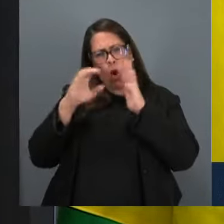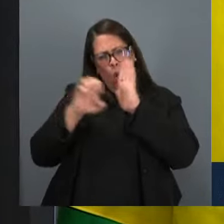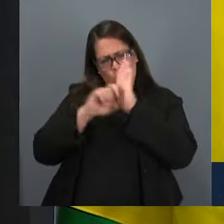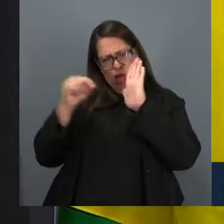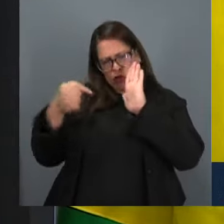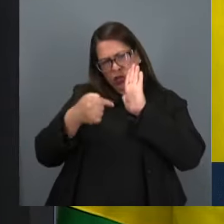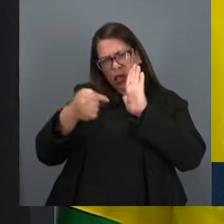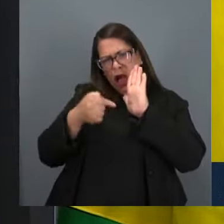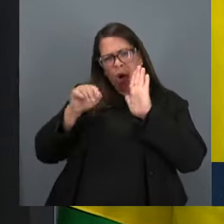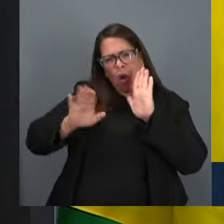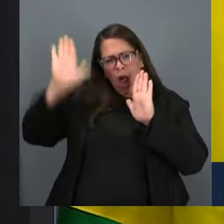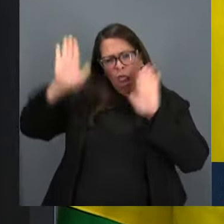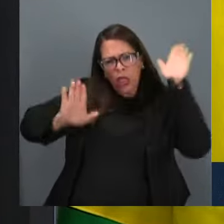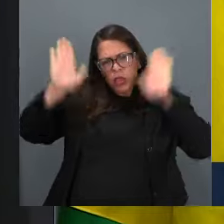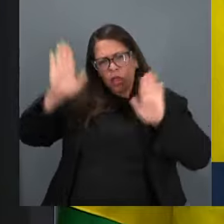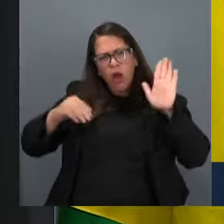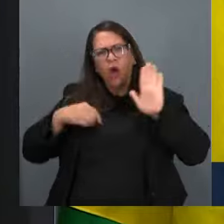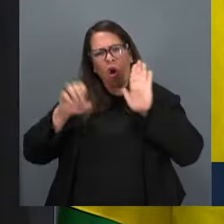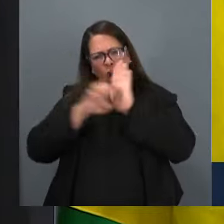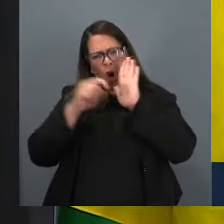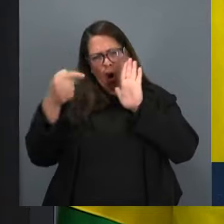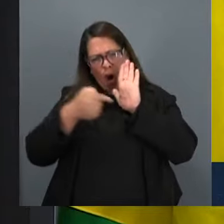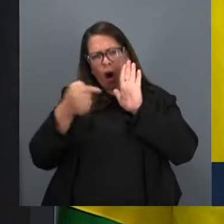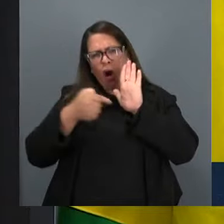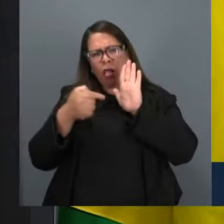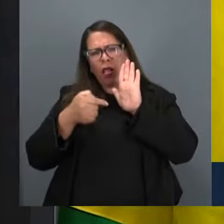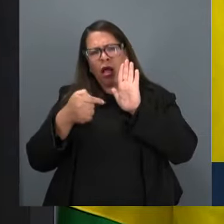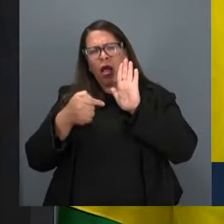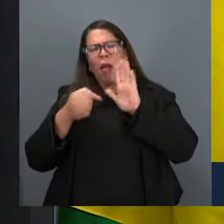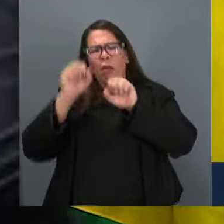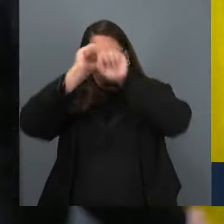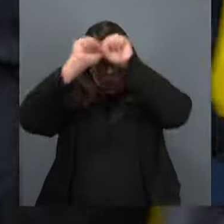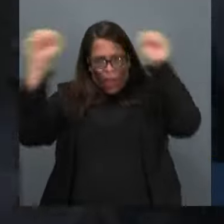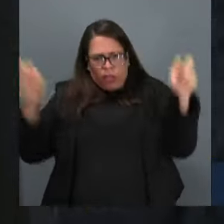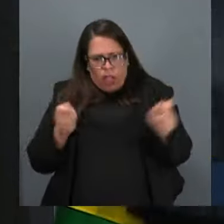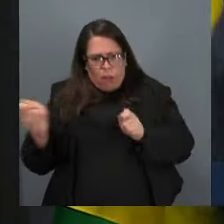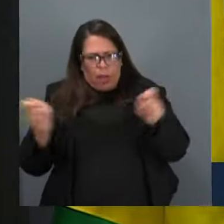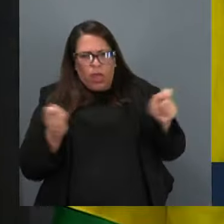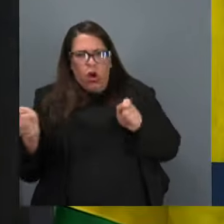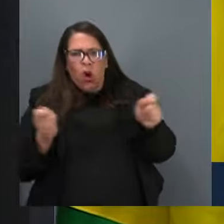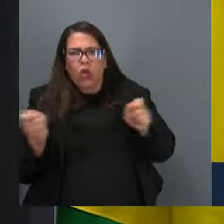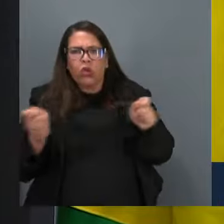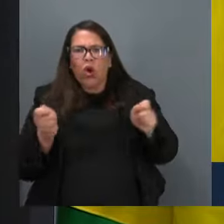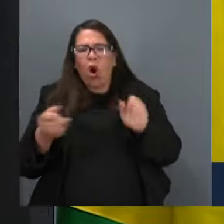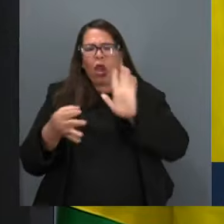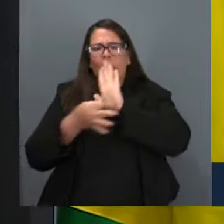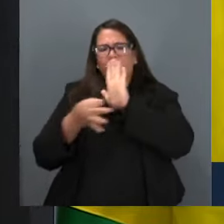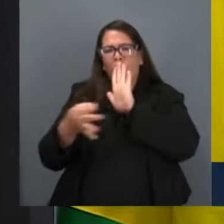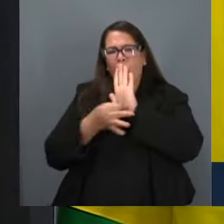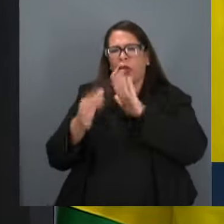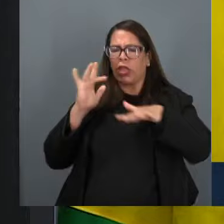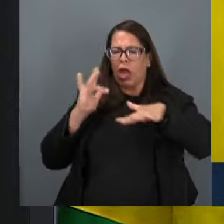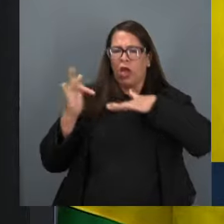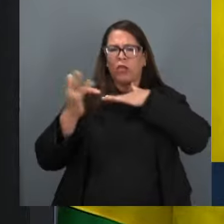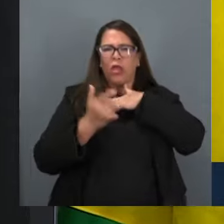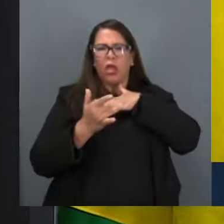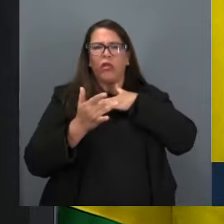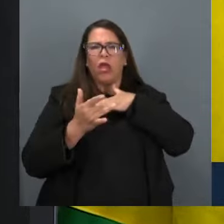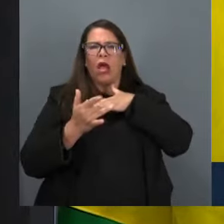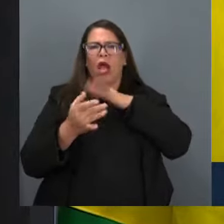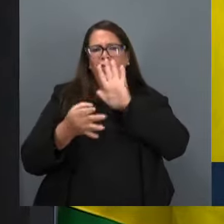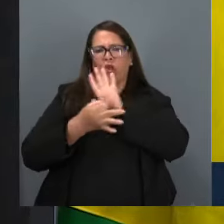essa licitação do STF para que se monitore as opiniões, as redes sociais, as